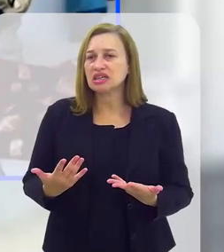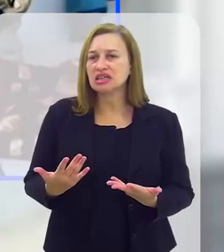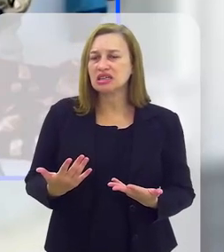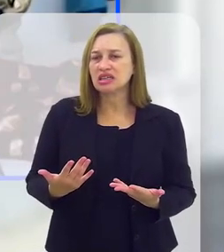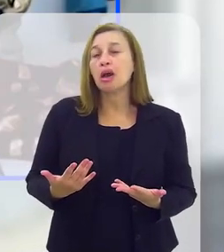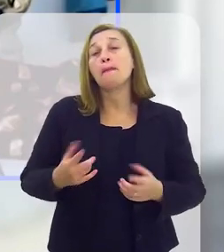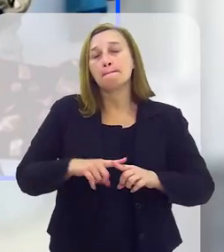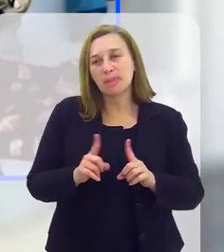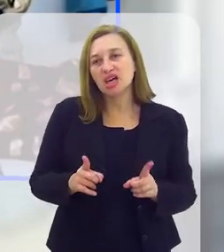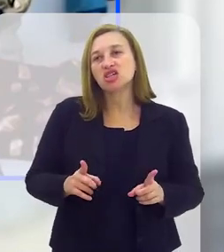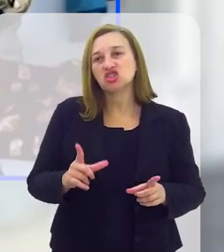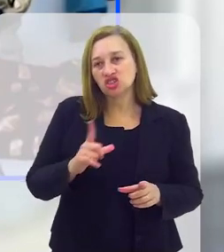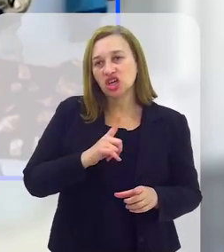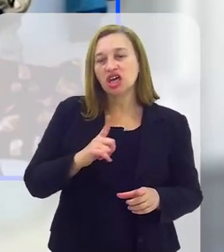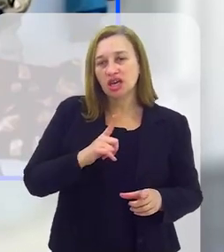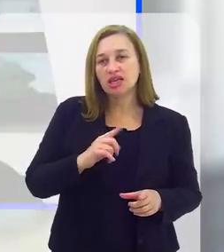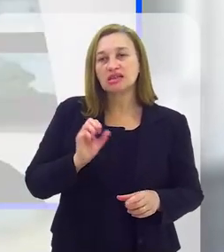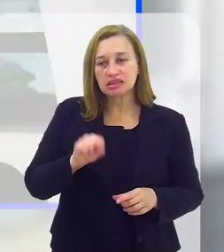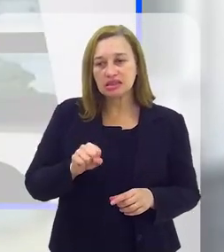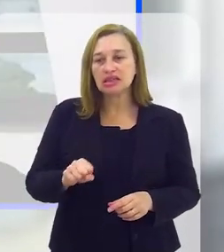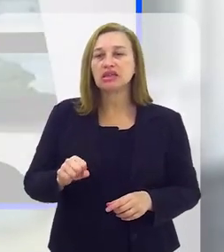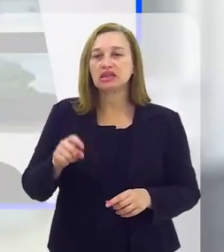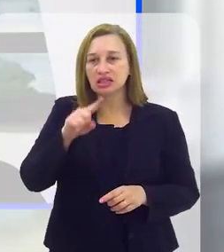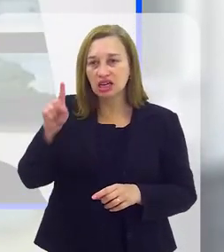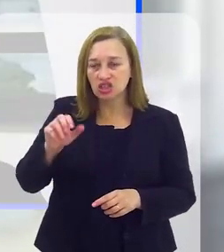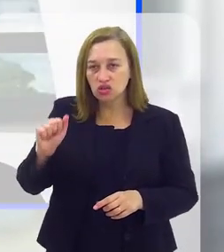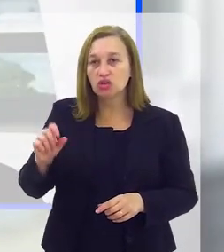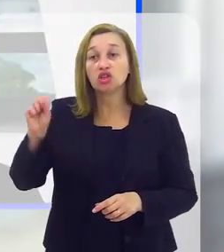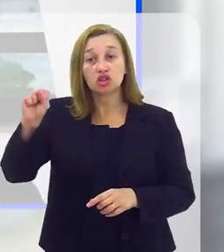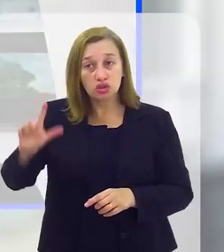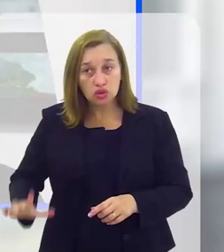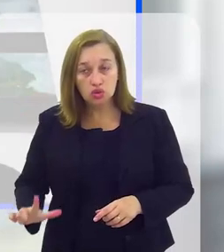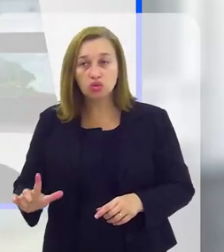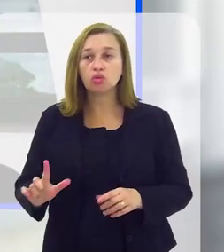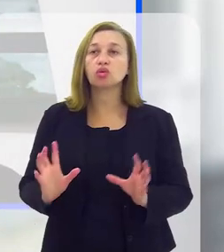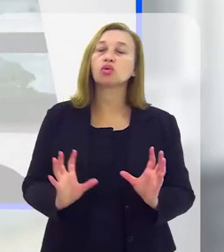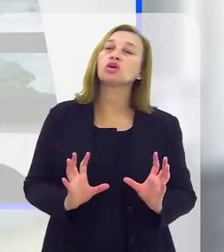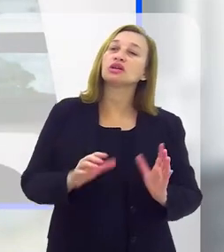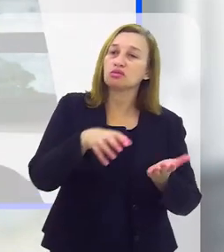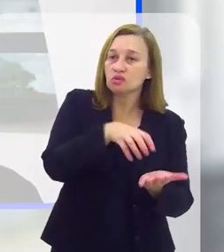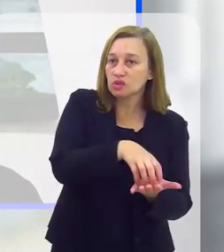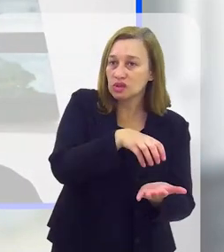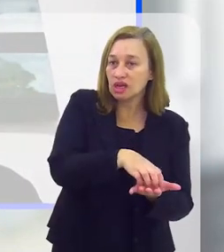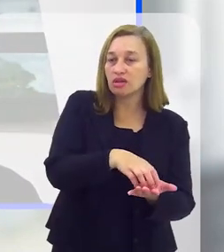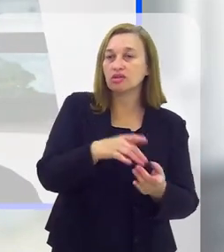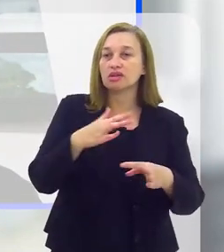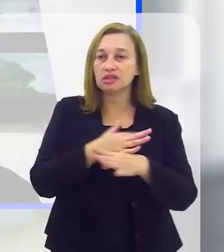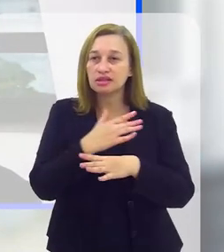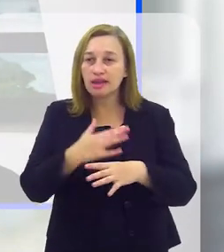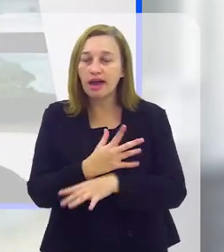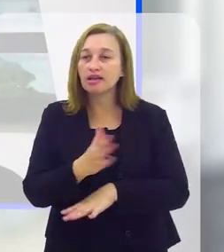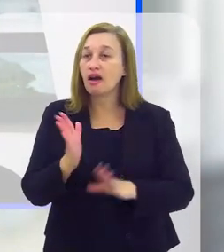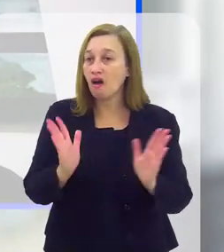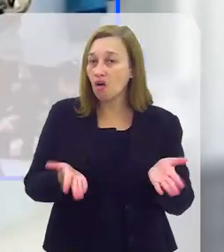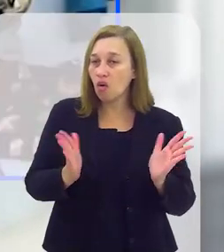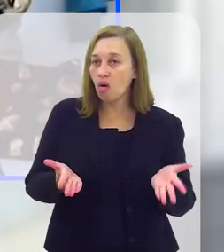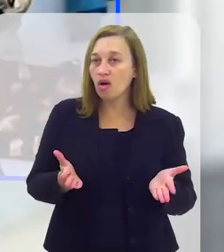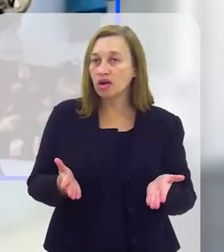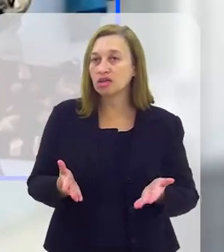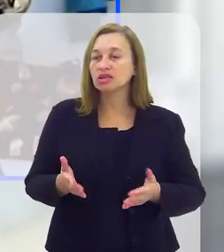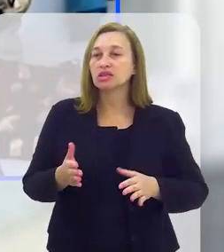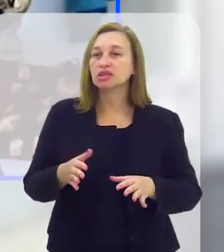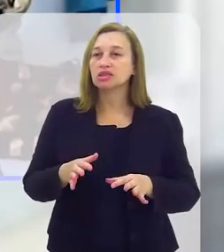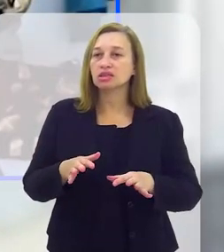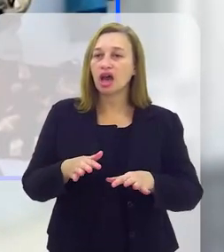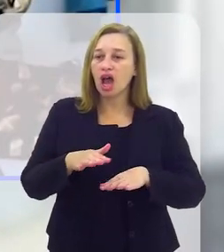nas comunidades, nas favelas, mas há políticas públicas na Zona Sul, há políticas públicas no centro da